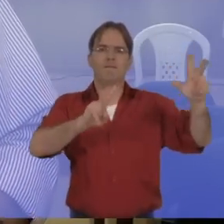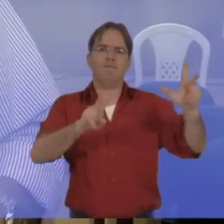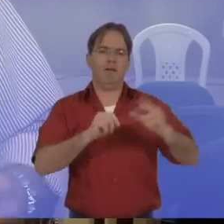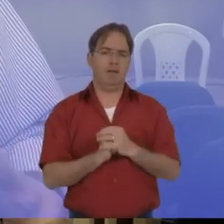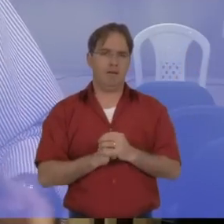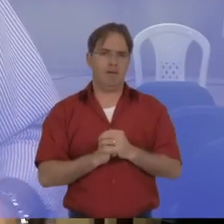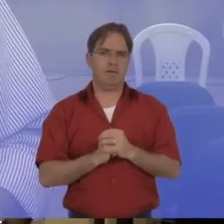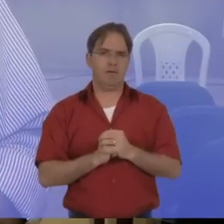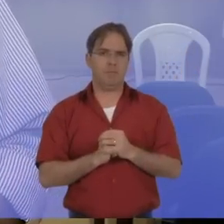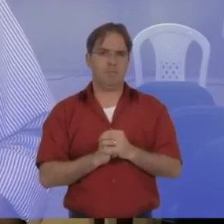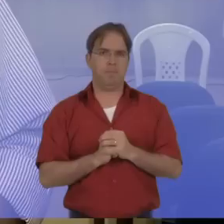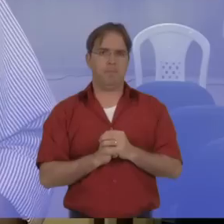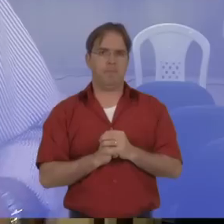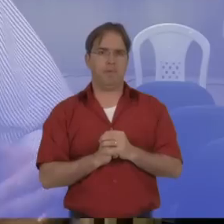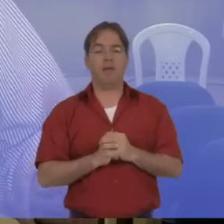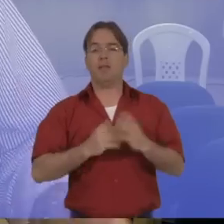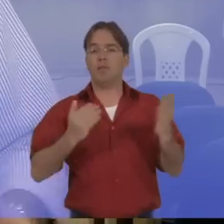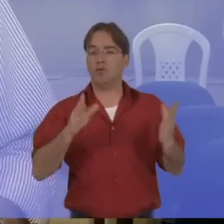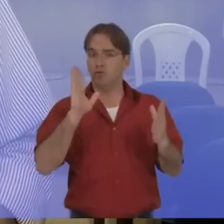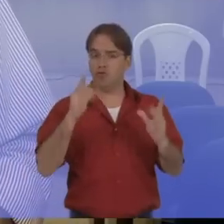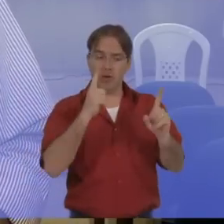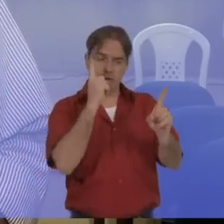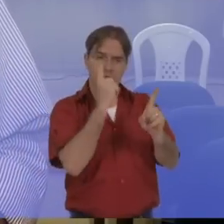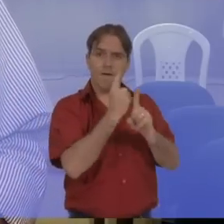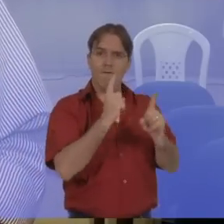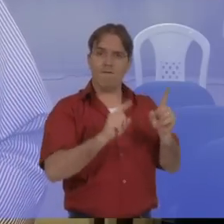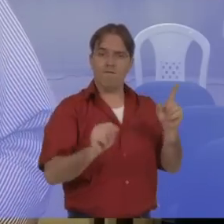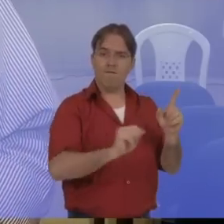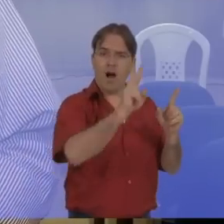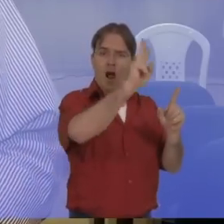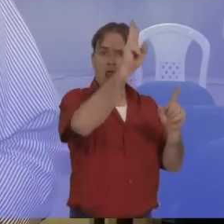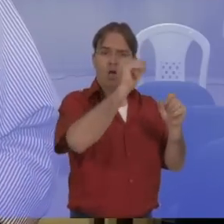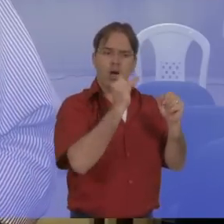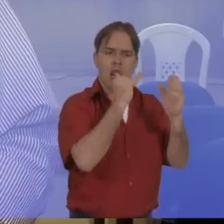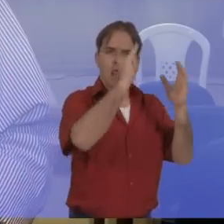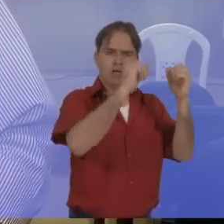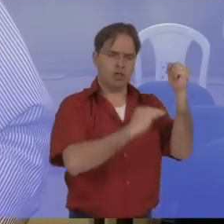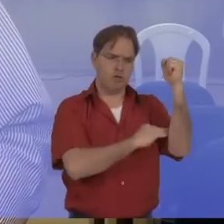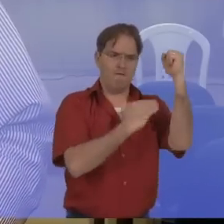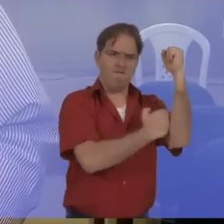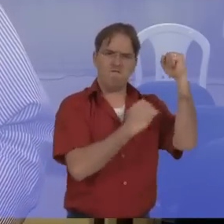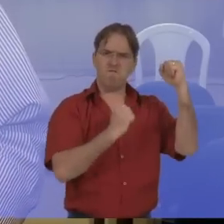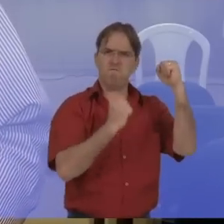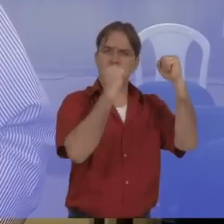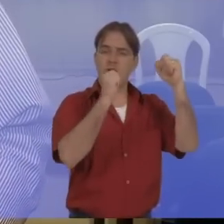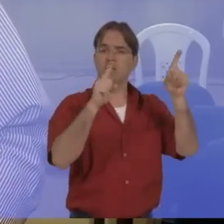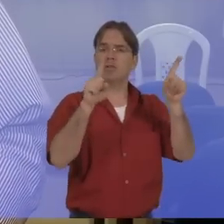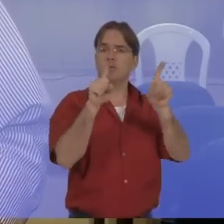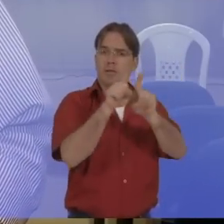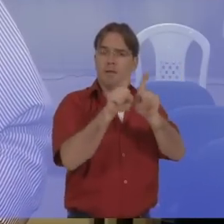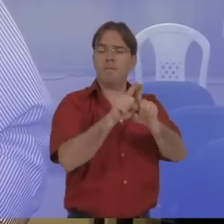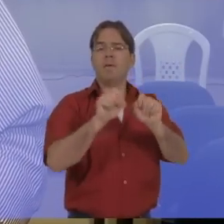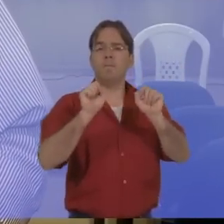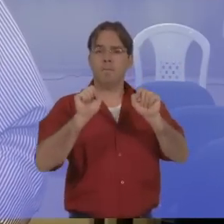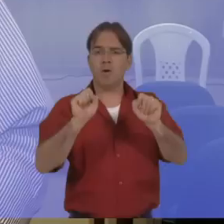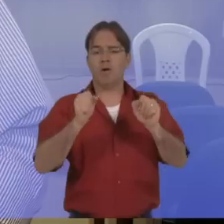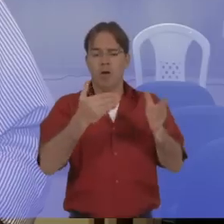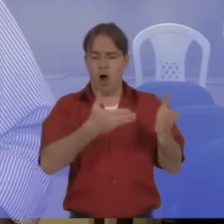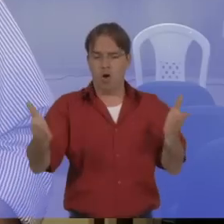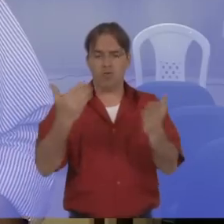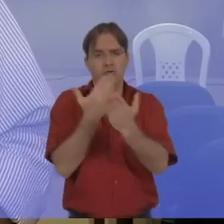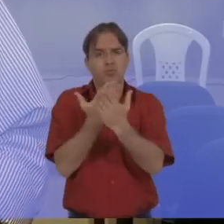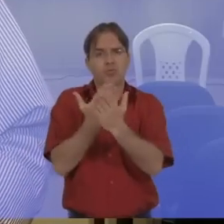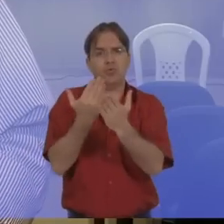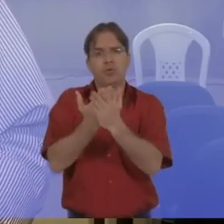A gente determinou já valores de utilização da energia desse material, vamos partir também para a parte de digestibilidade dos aminoácidos,